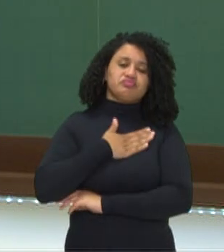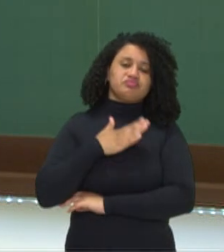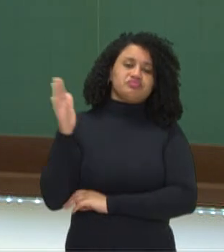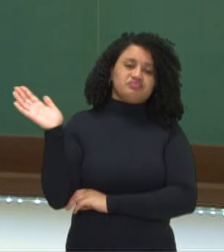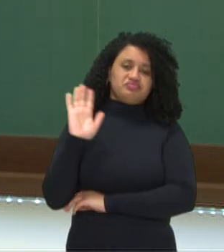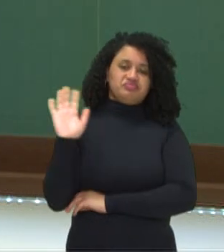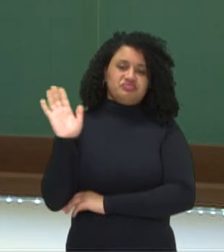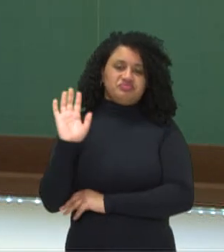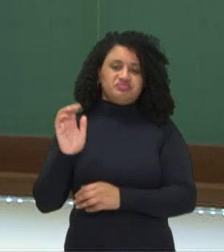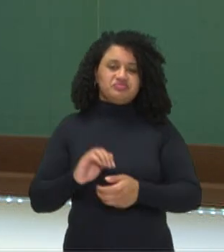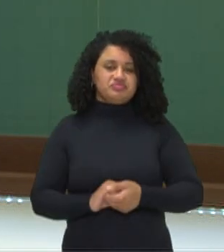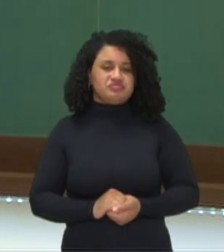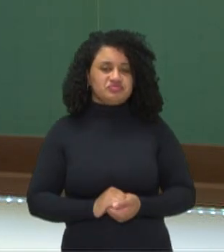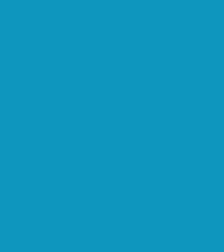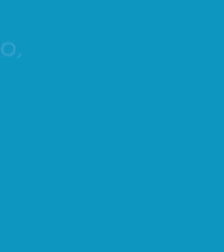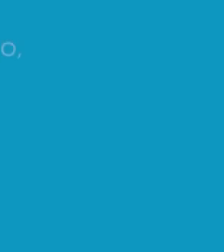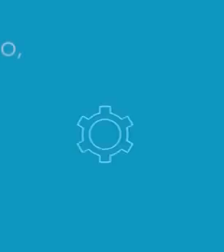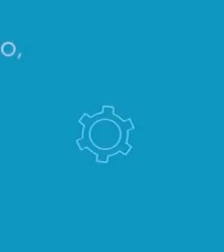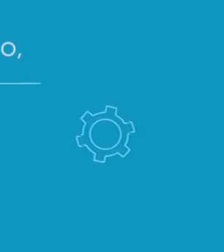gostado e até breve!